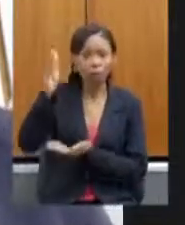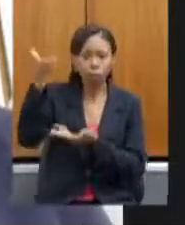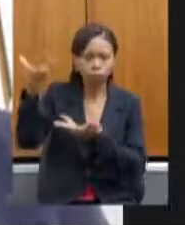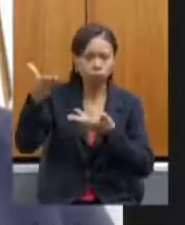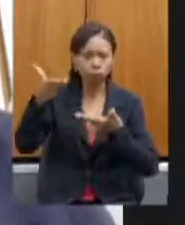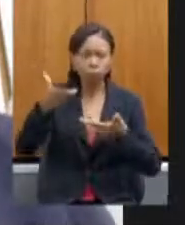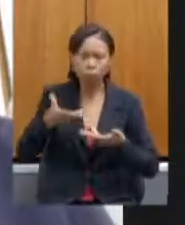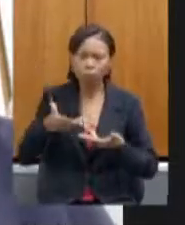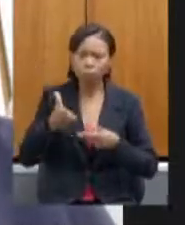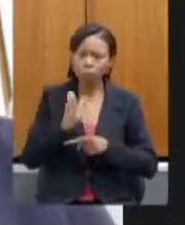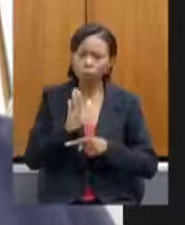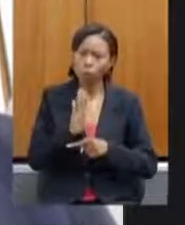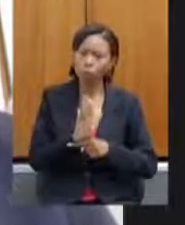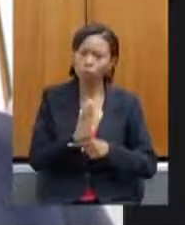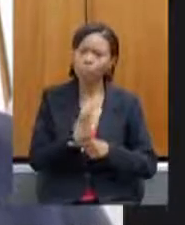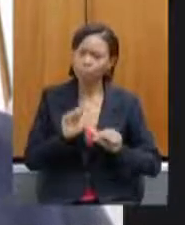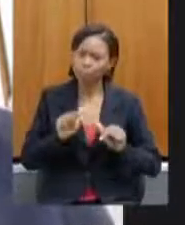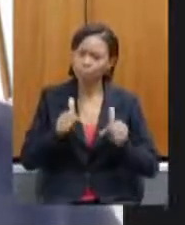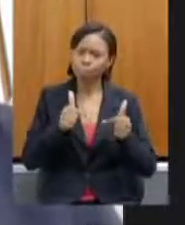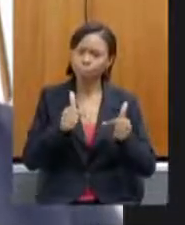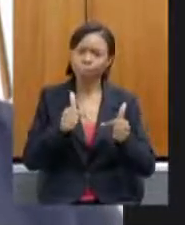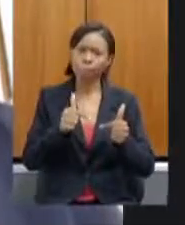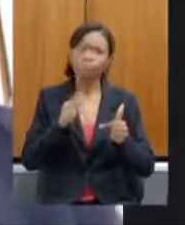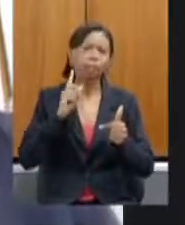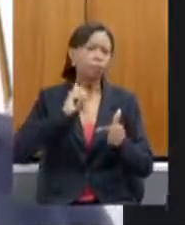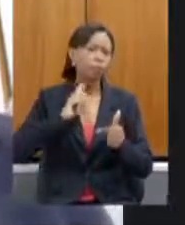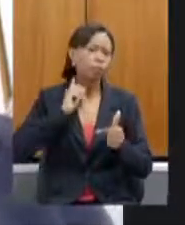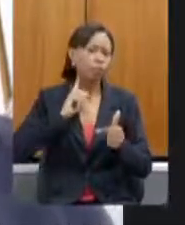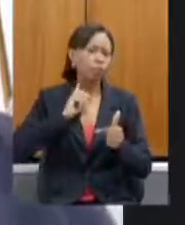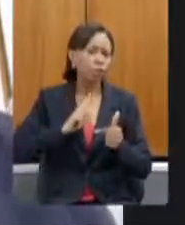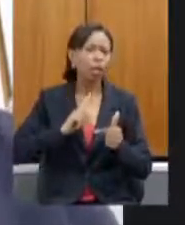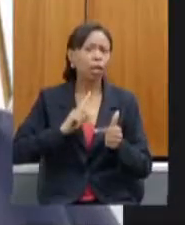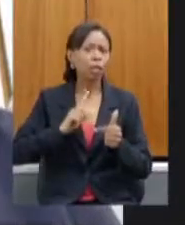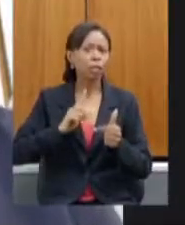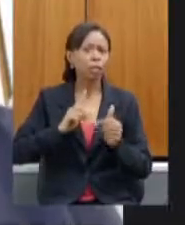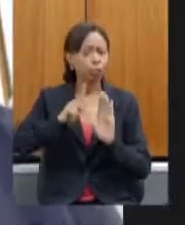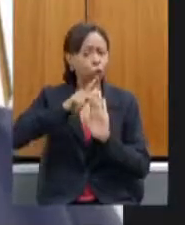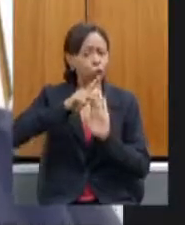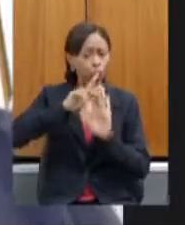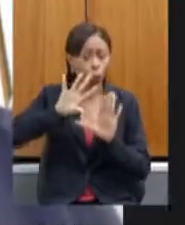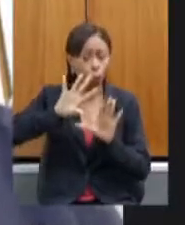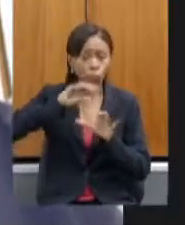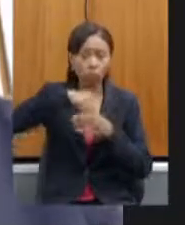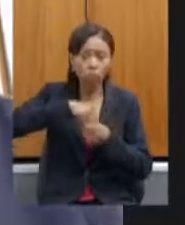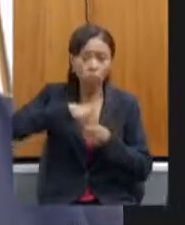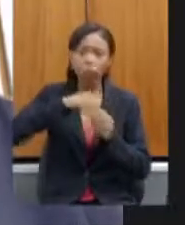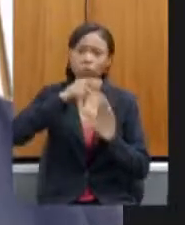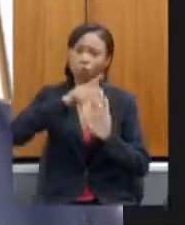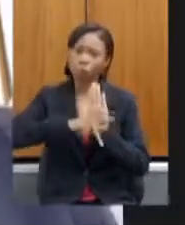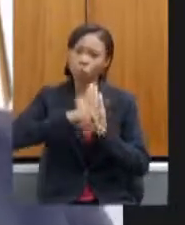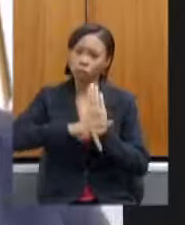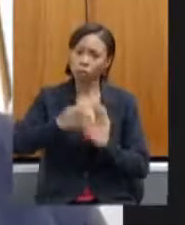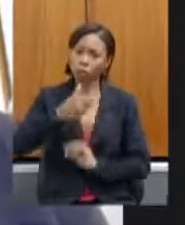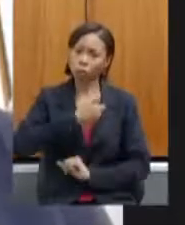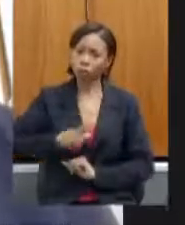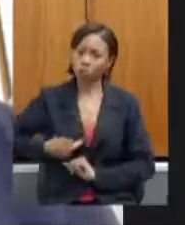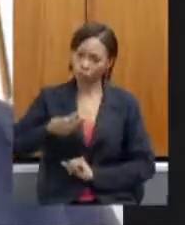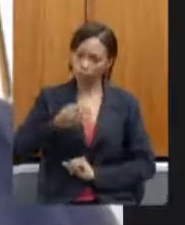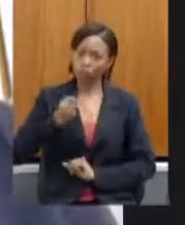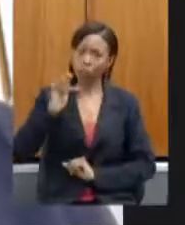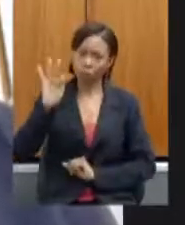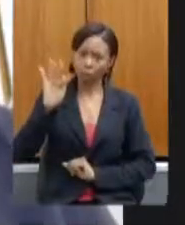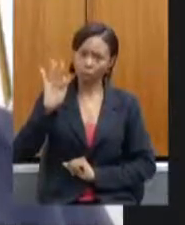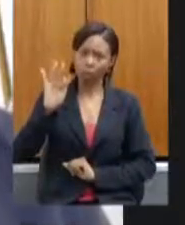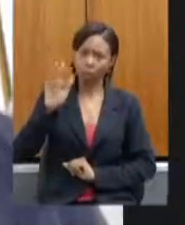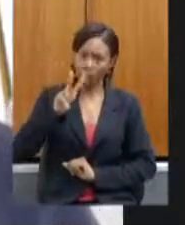tarefa de Minas Gerais e conseguir incluir Minas Gerais no programa do governo federal que a princípio vai investir um bilhão e